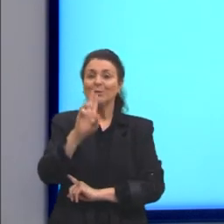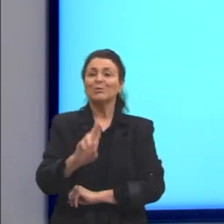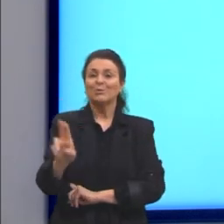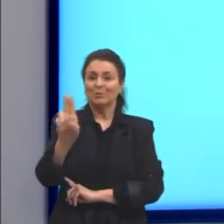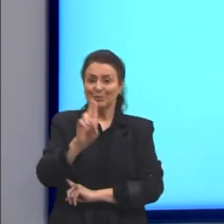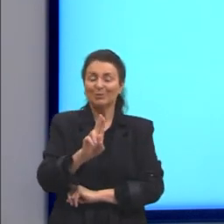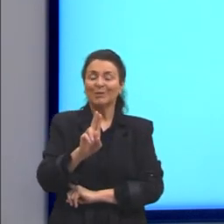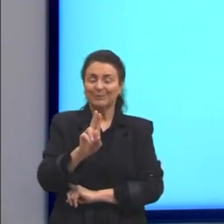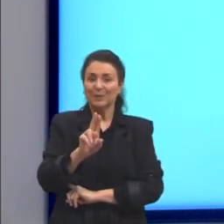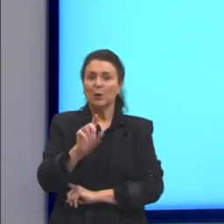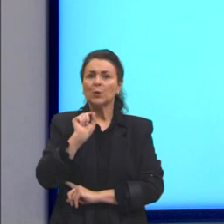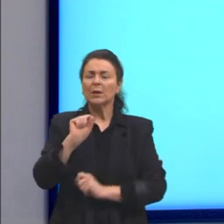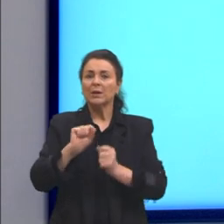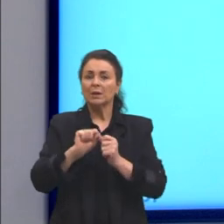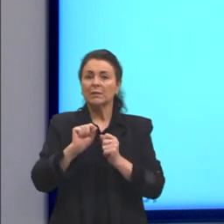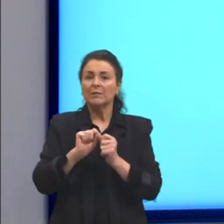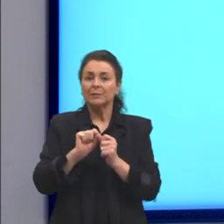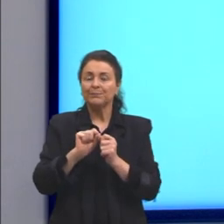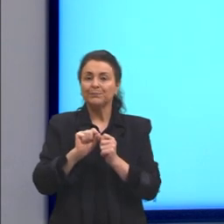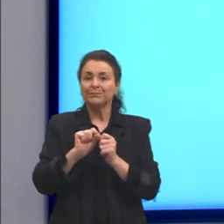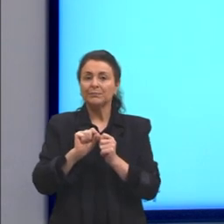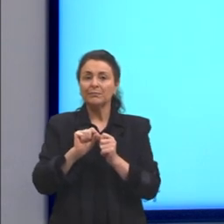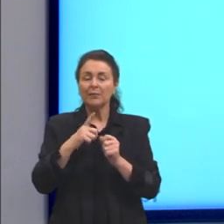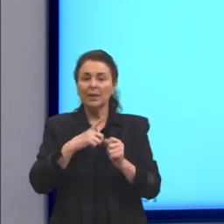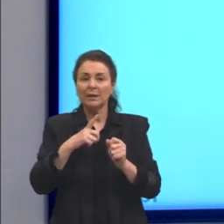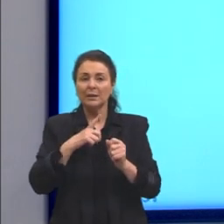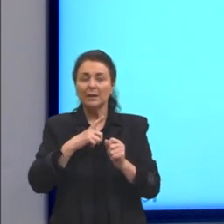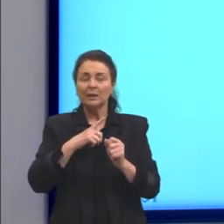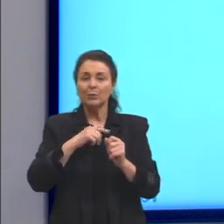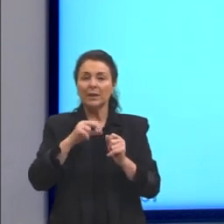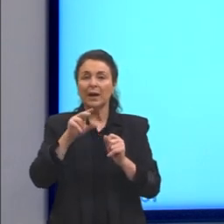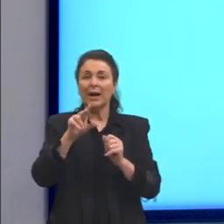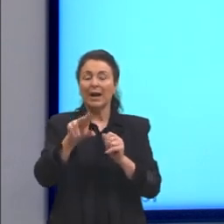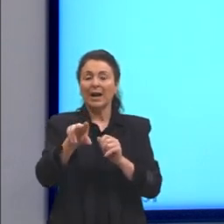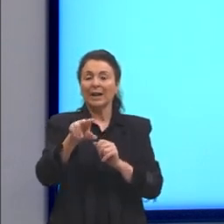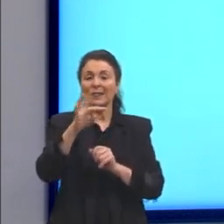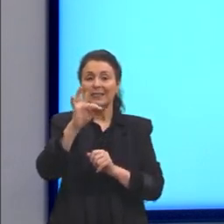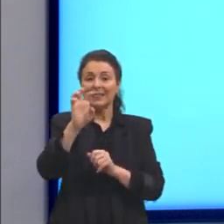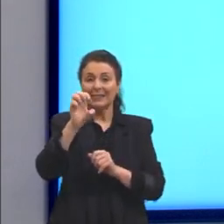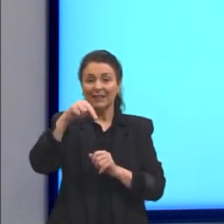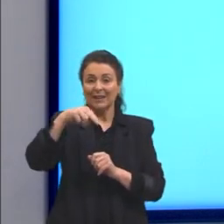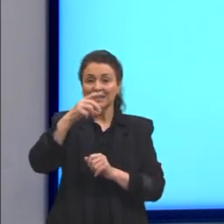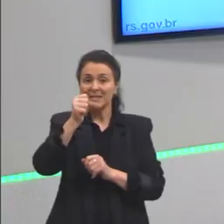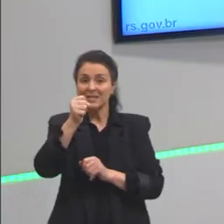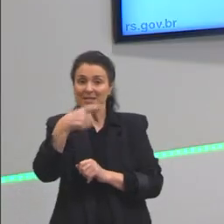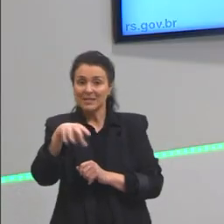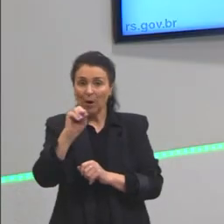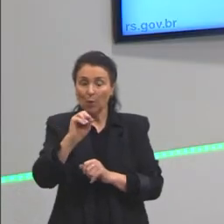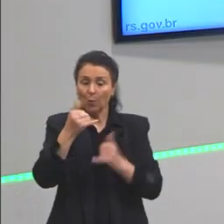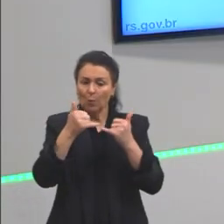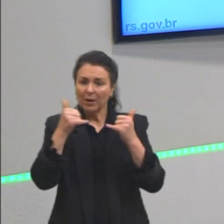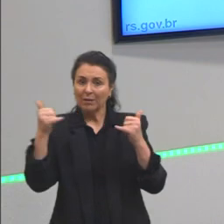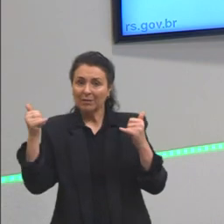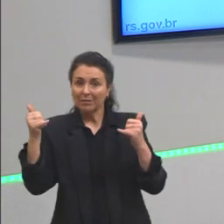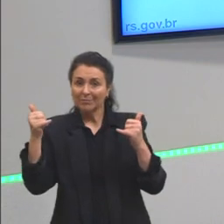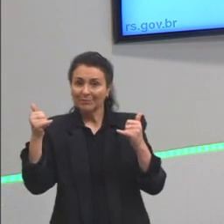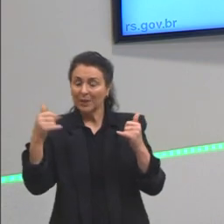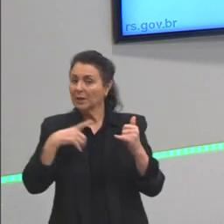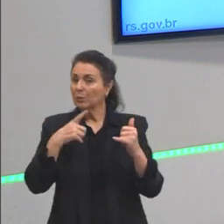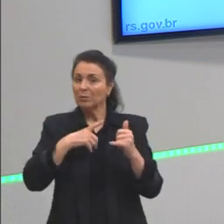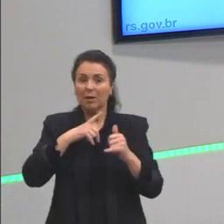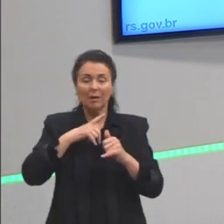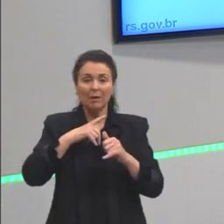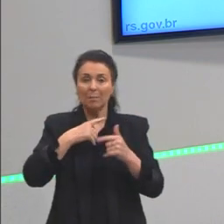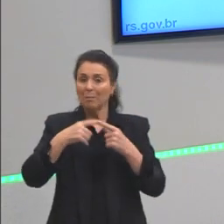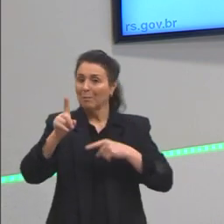O ele faz? Ele mede justamente pela tensão elétrica. Então, ele não usa nenhum líquido, nenhum material dentro dele. É